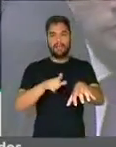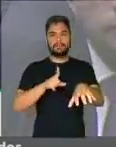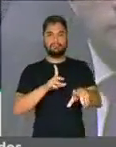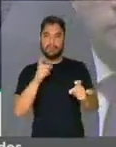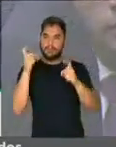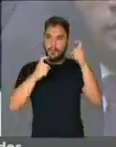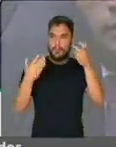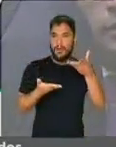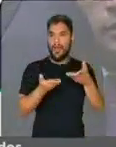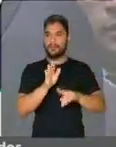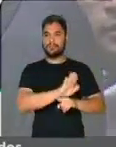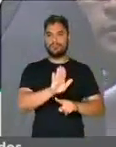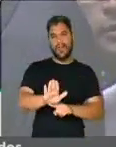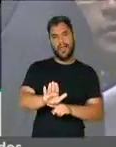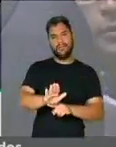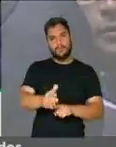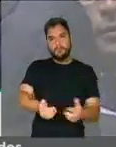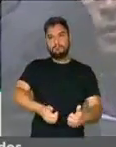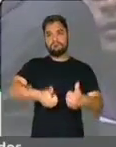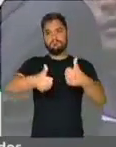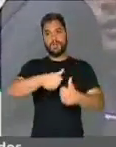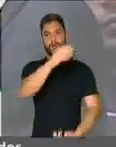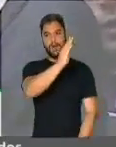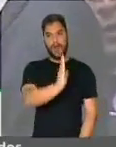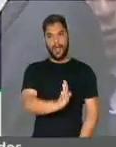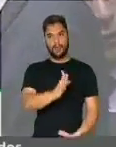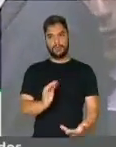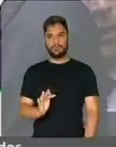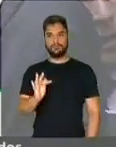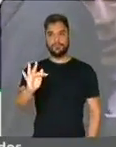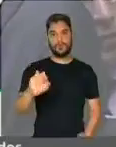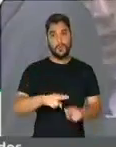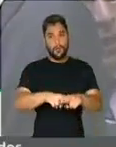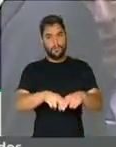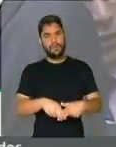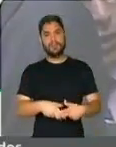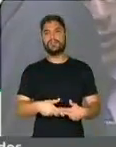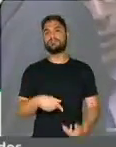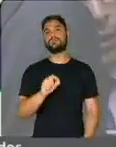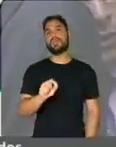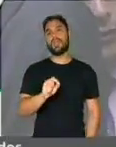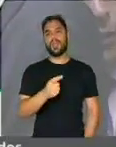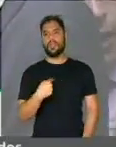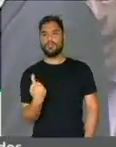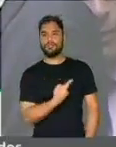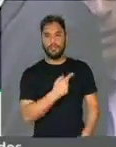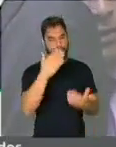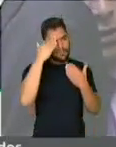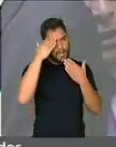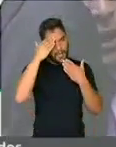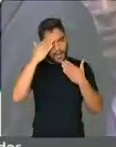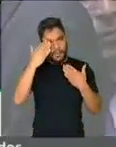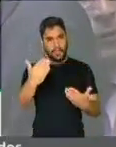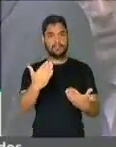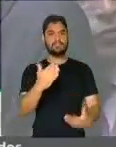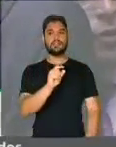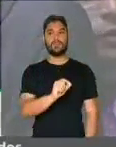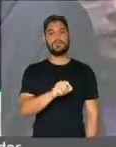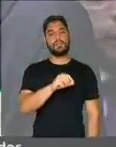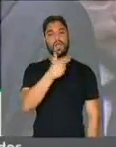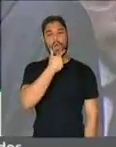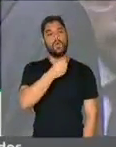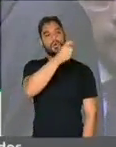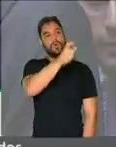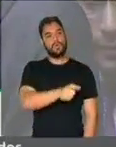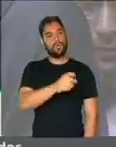e vamos mudar a história desse país. Então, nosso agradecimento fica a todos aqueles que, junto conosco, ao Marcos L, que teve